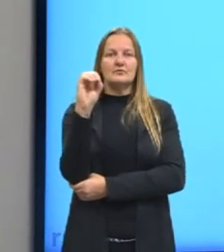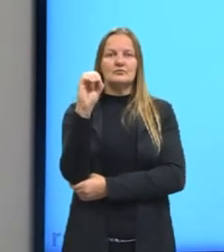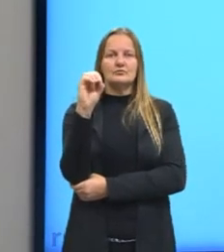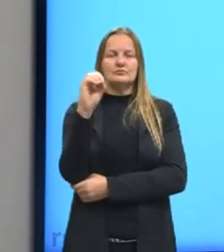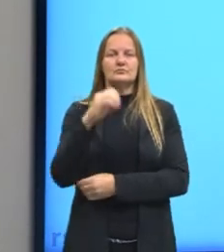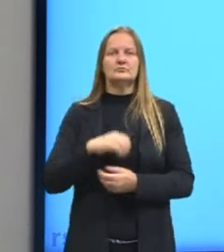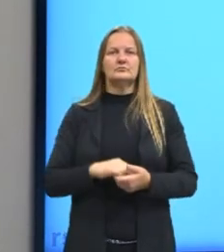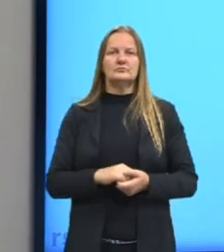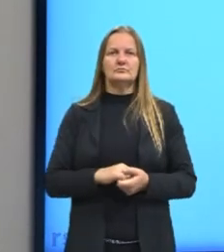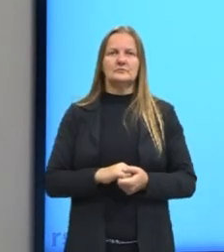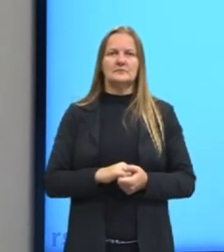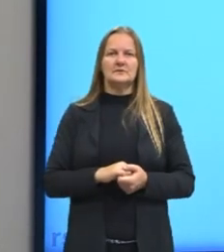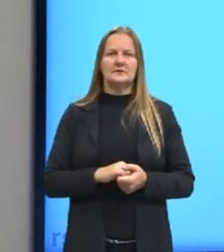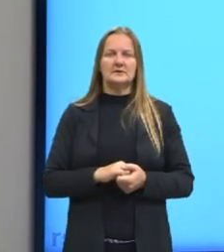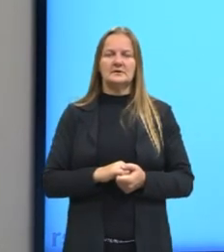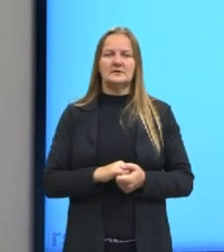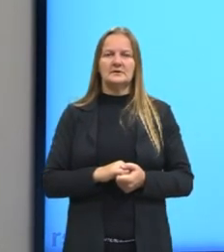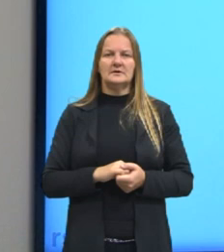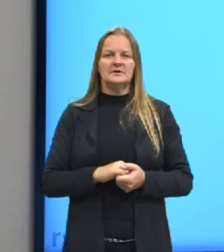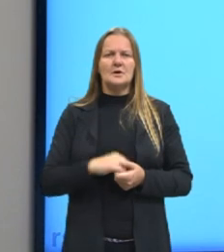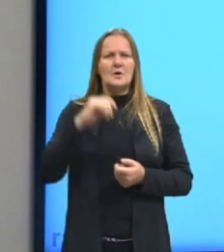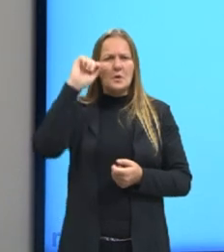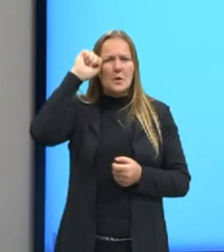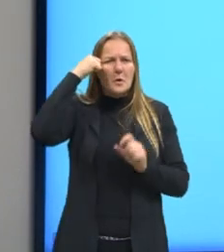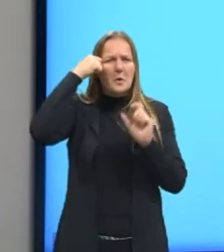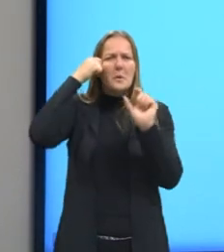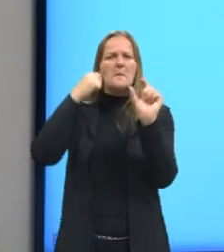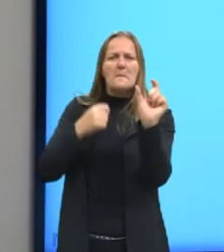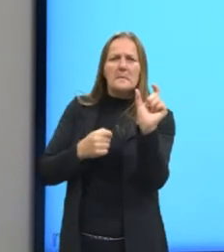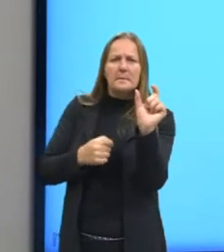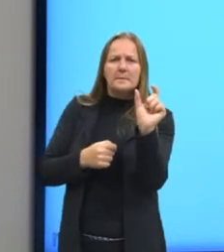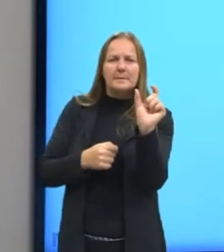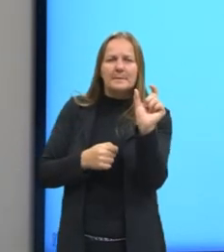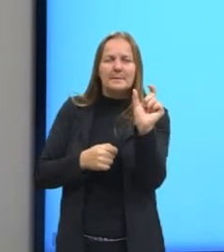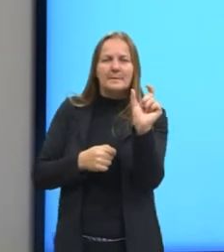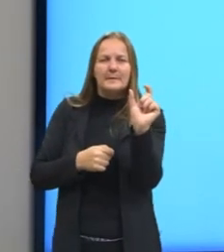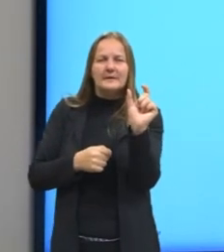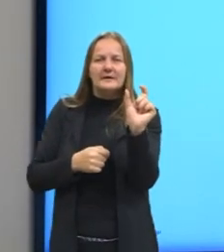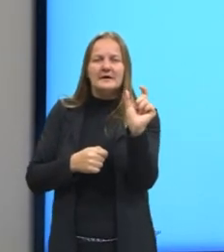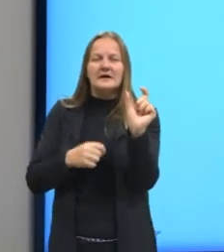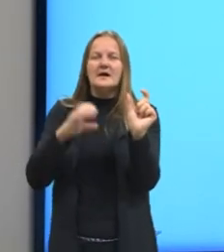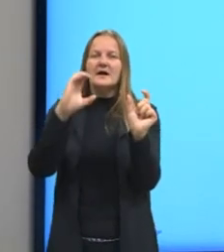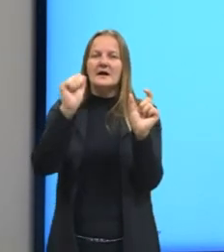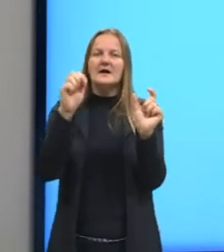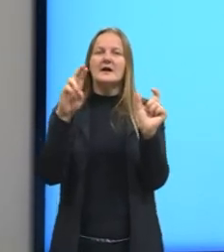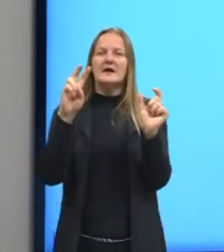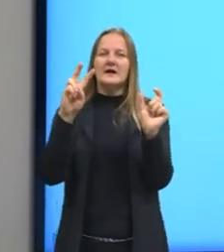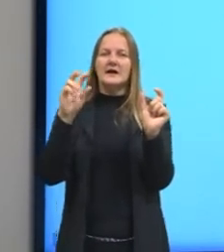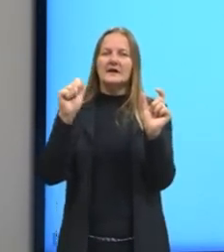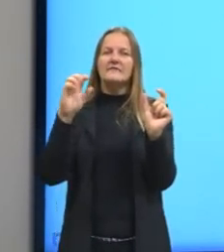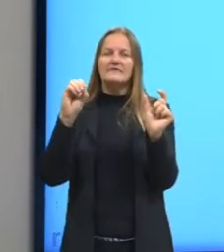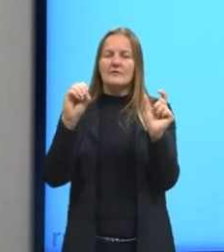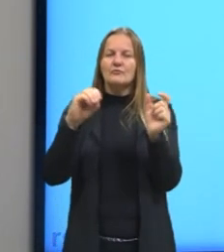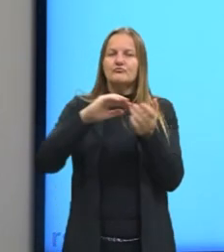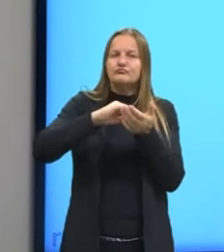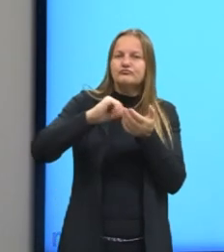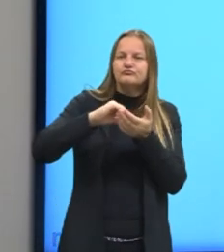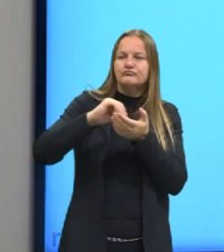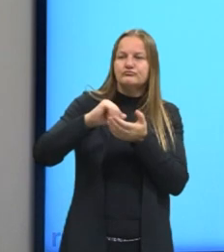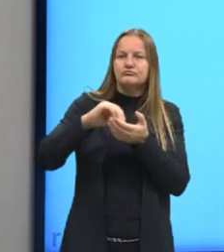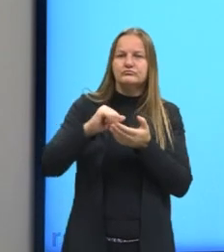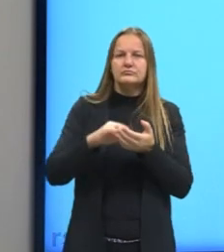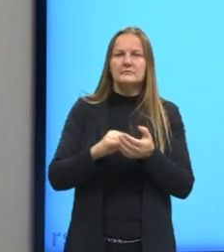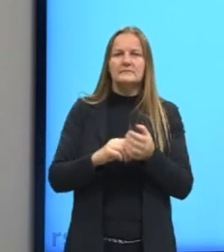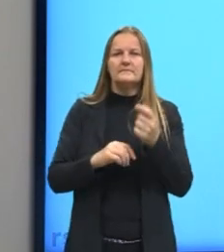carvão ativado e o que acontece com esse carvão quando eu adiciono um pouquinho de carvão na geladeira para remover? O carvão é um